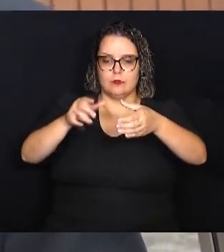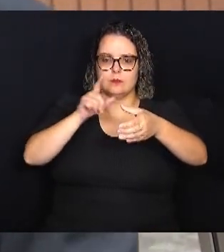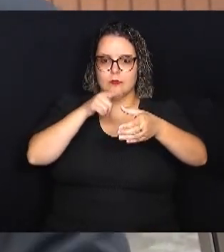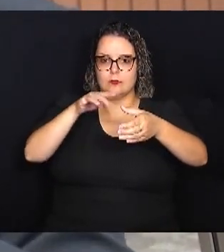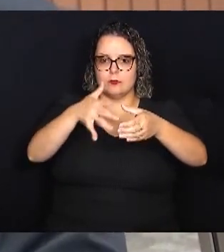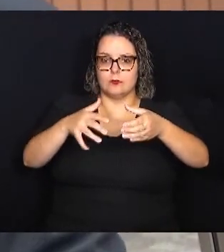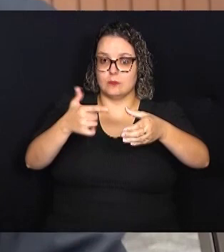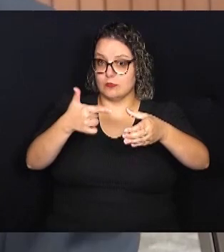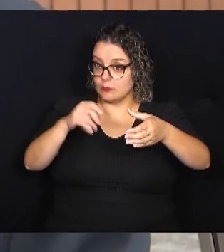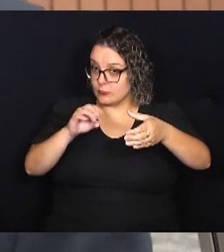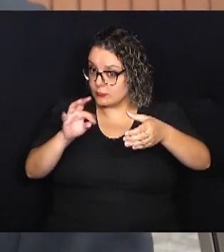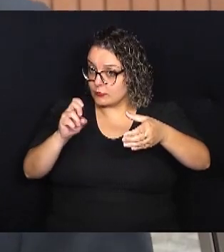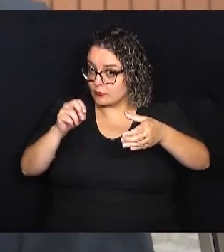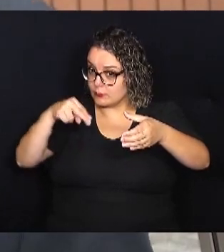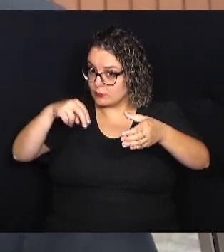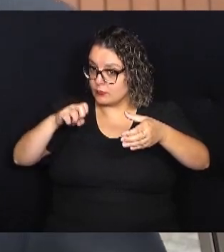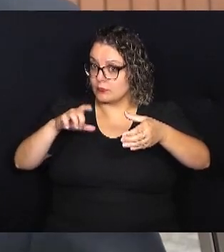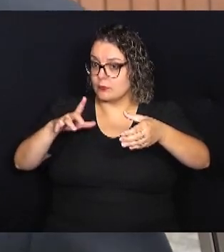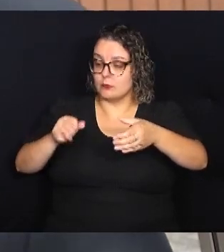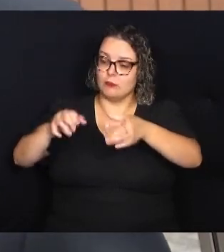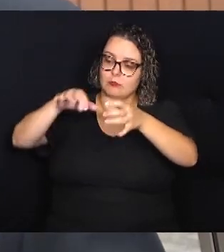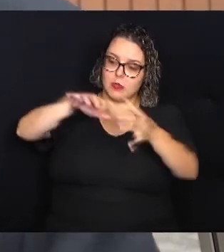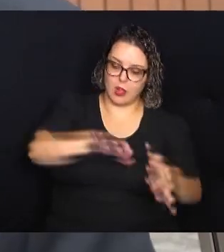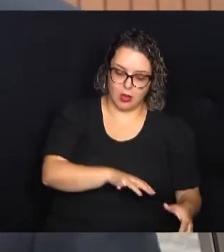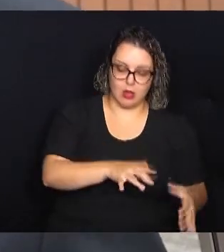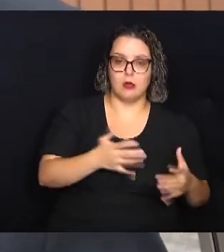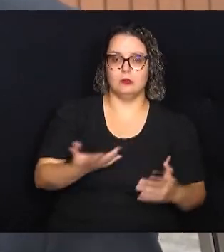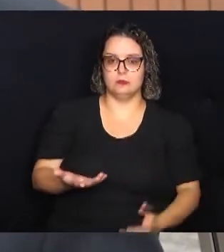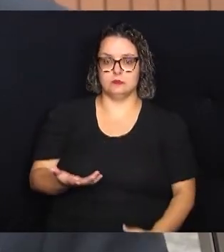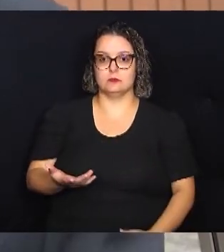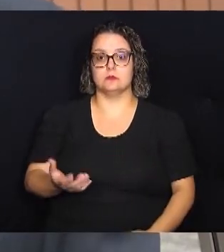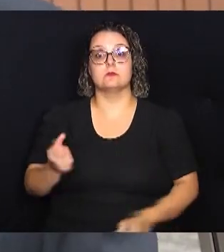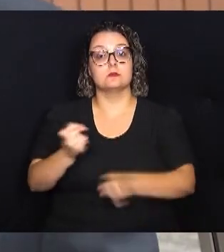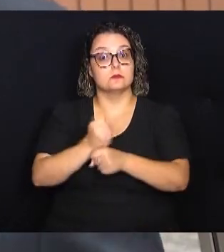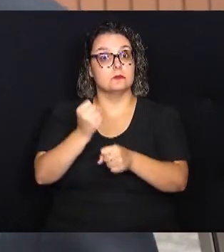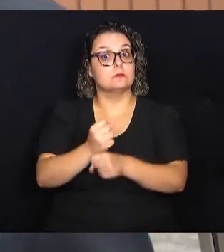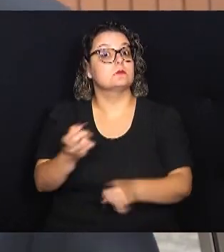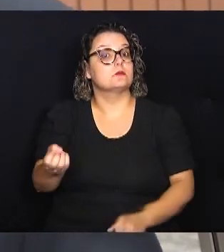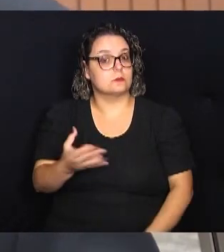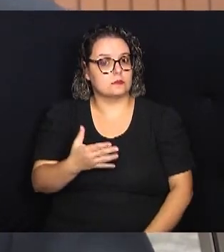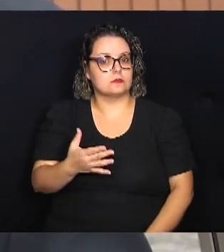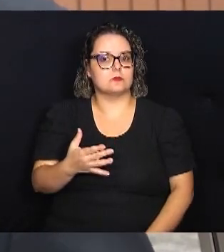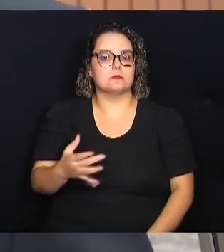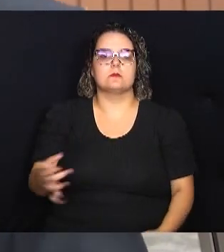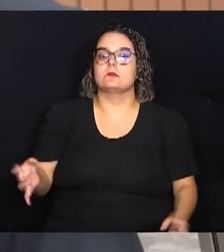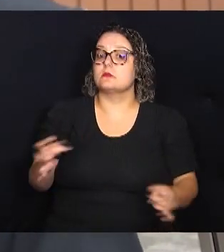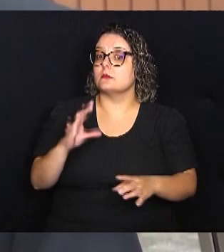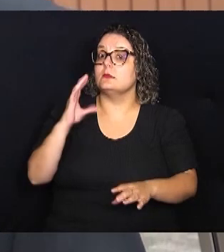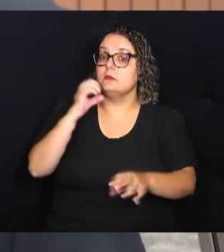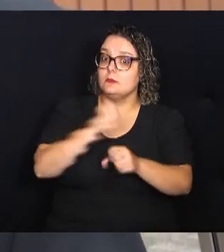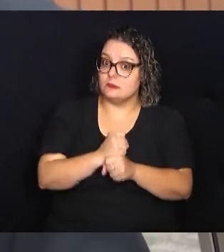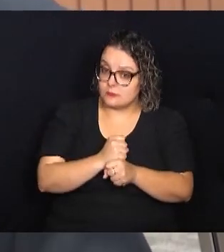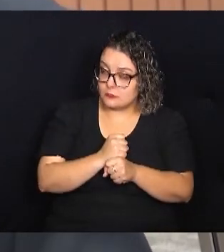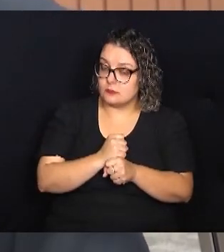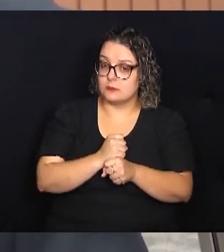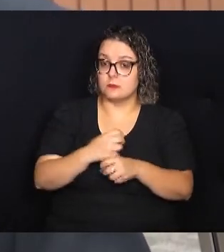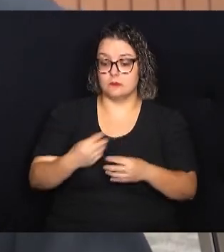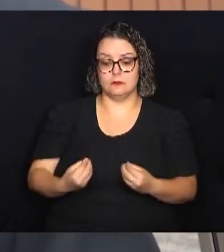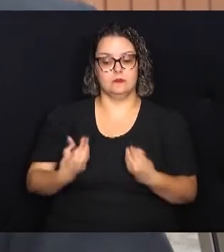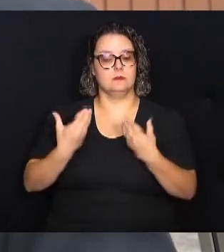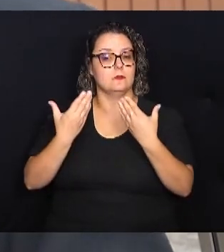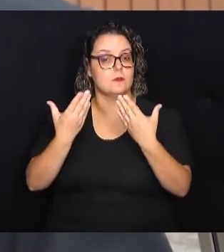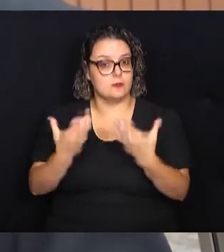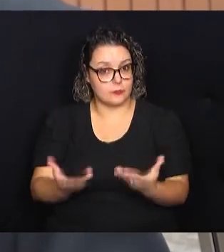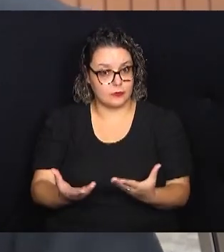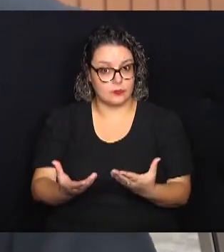toneladas numa creche aqui da cidade. E era uma obra nova, tinha acabado de ser concluída, foi entregue, ainda